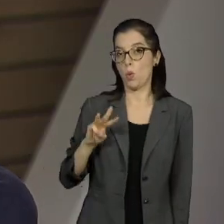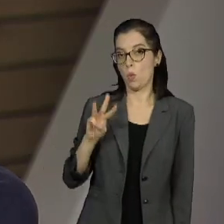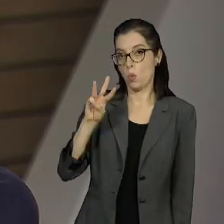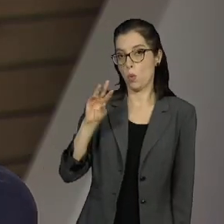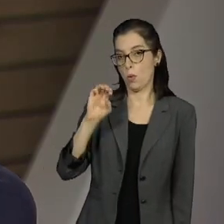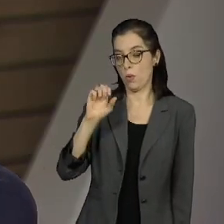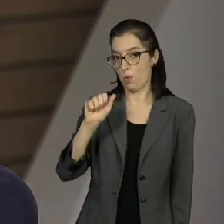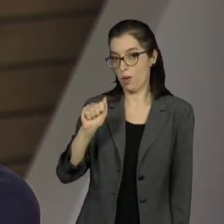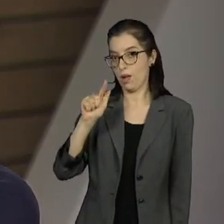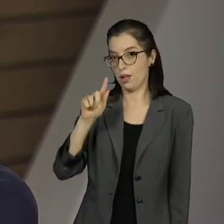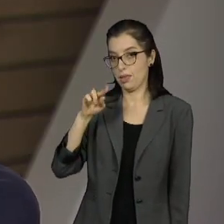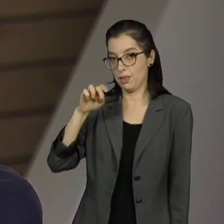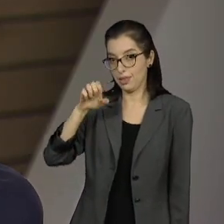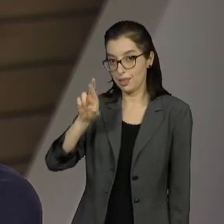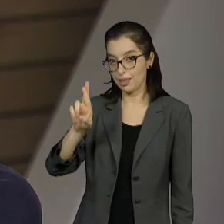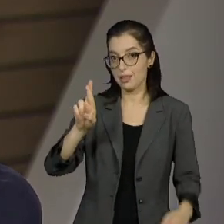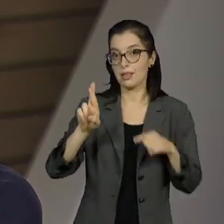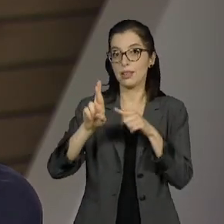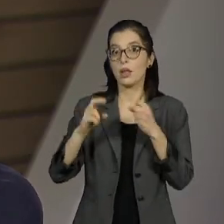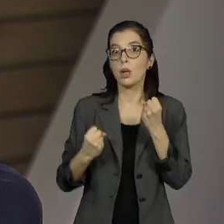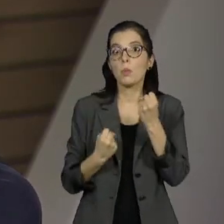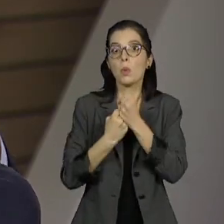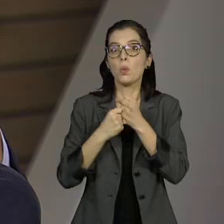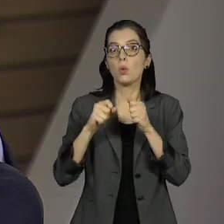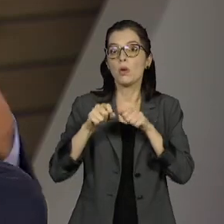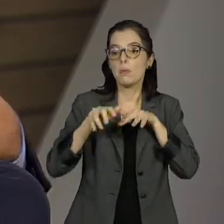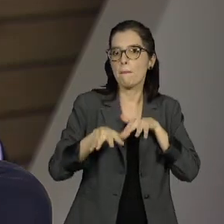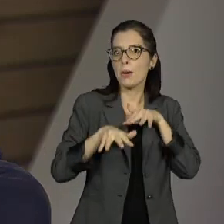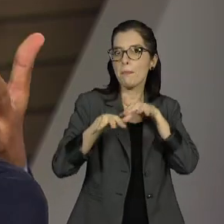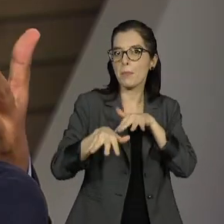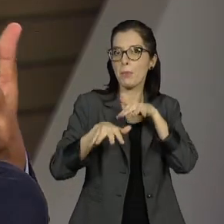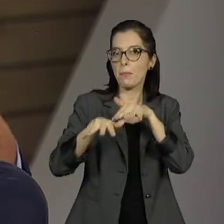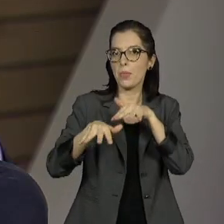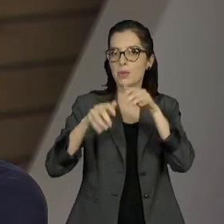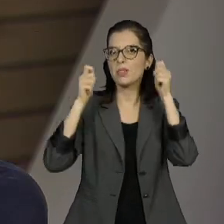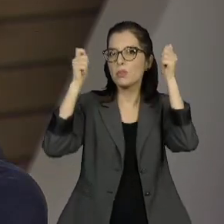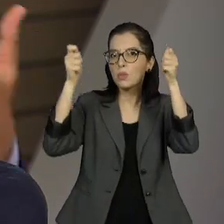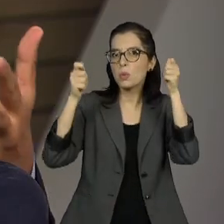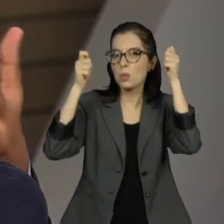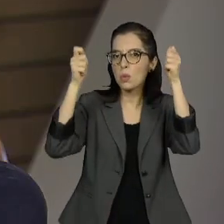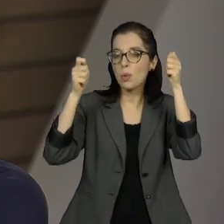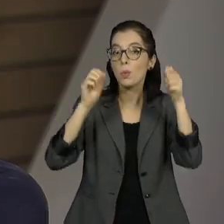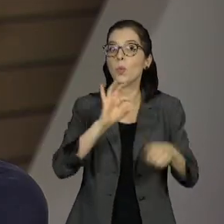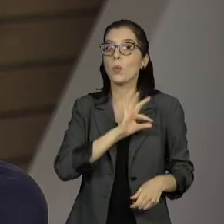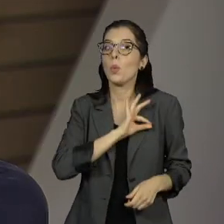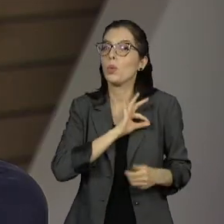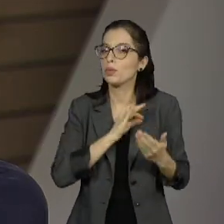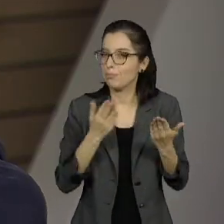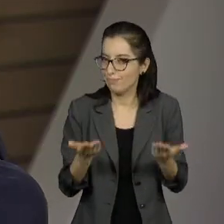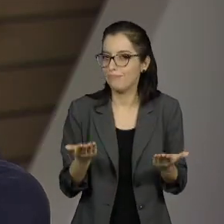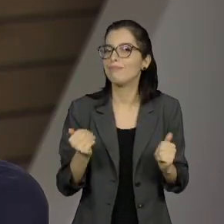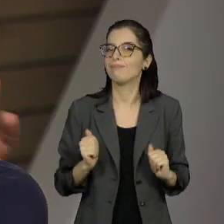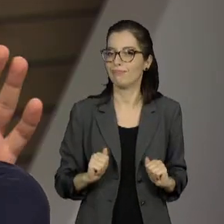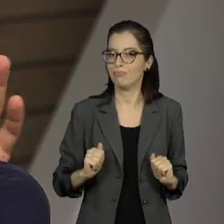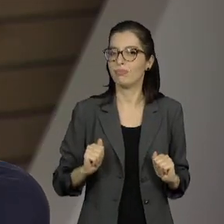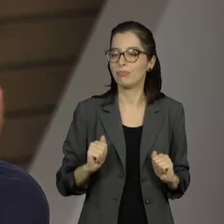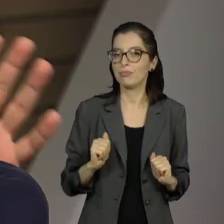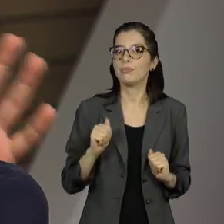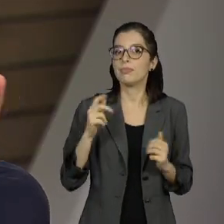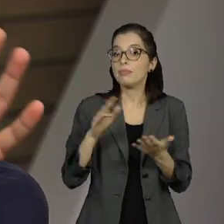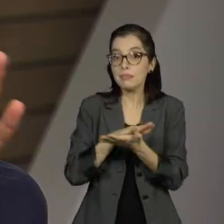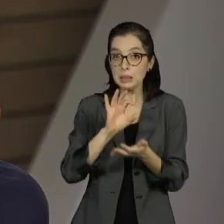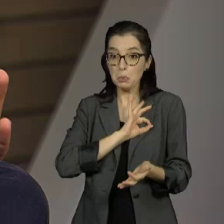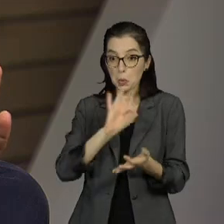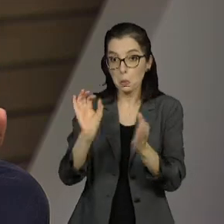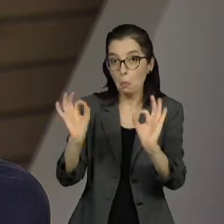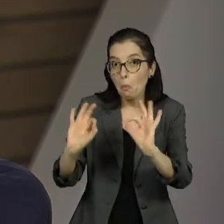polícia militar que ocorreram no começo do ano, que a população ficou ali sem polícia, houve um aumento no número de crimes, ele disse que não participou do motim,